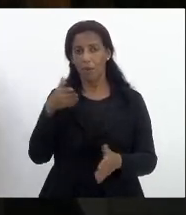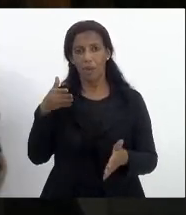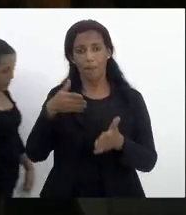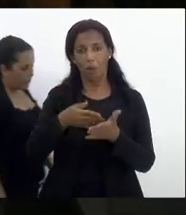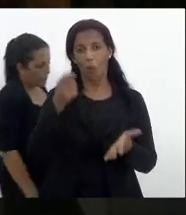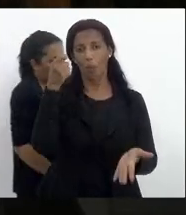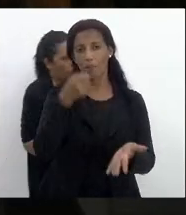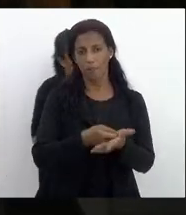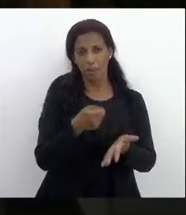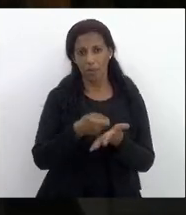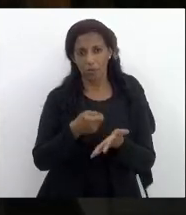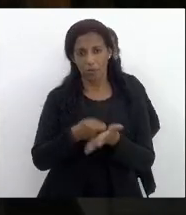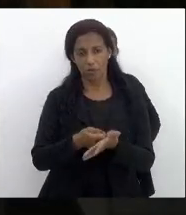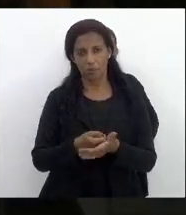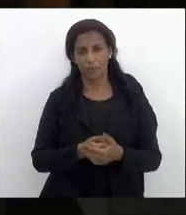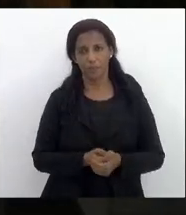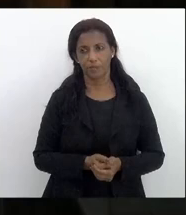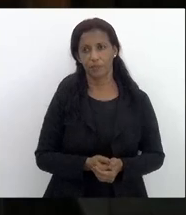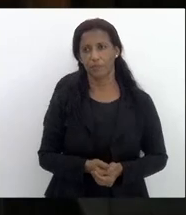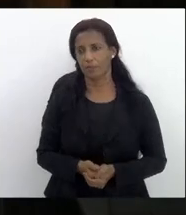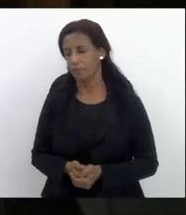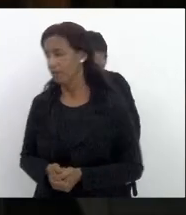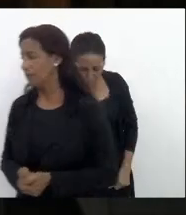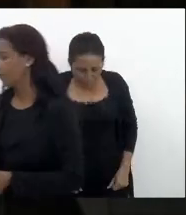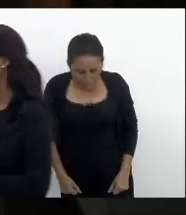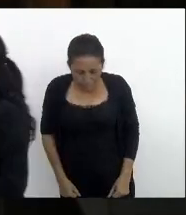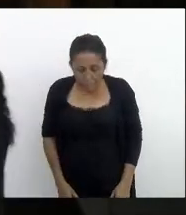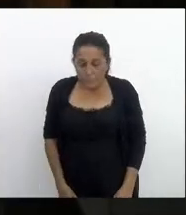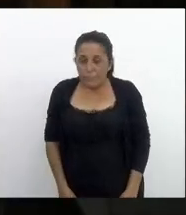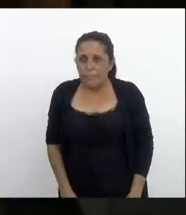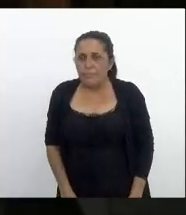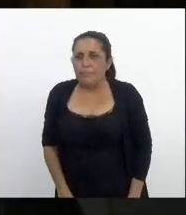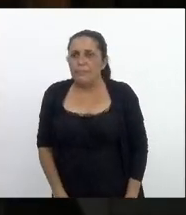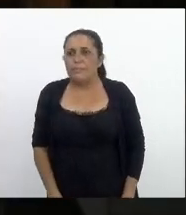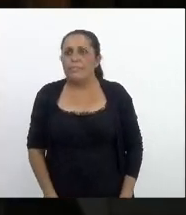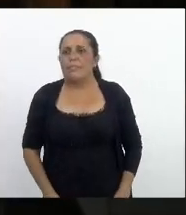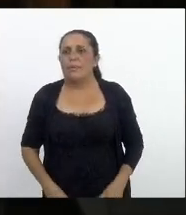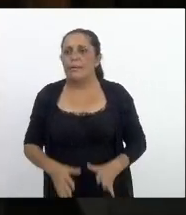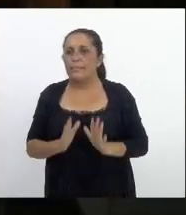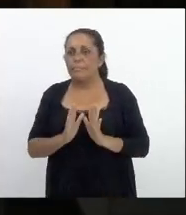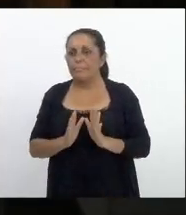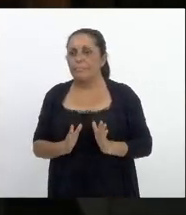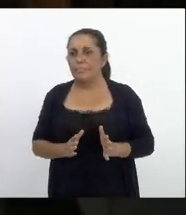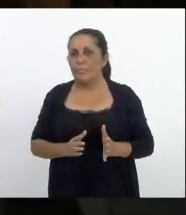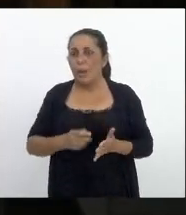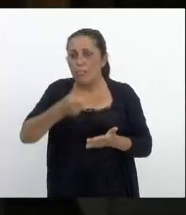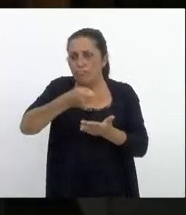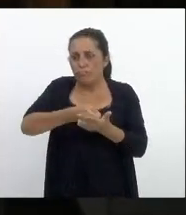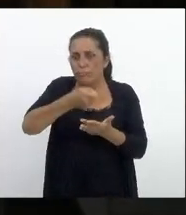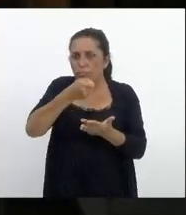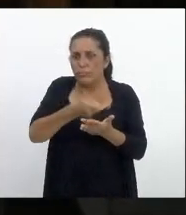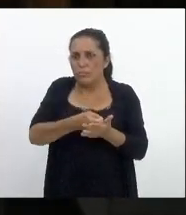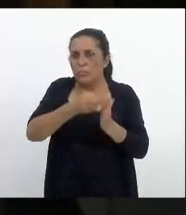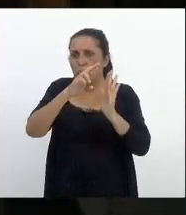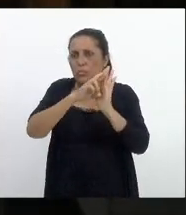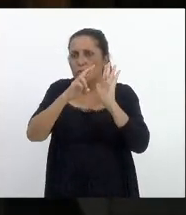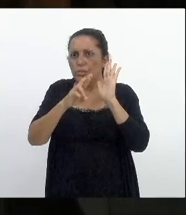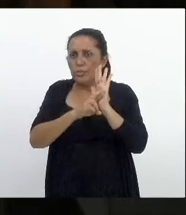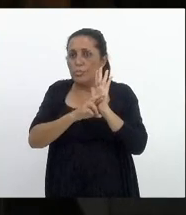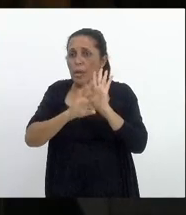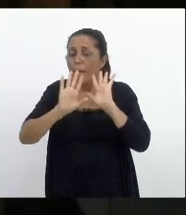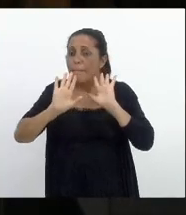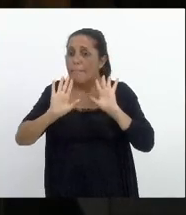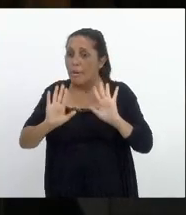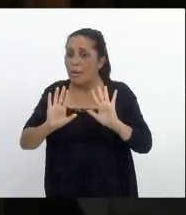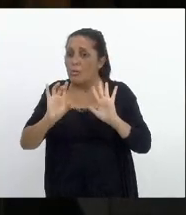obrigatório do regime só se efetue apenas para os funcionários que